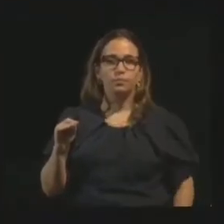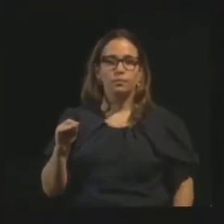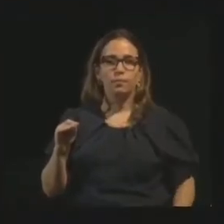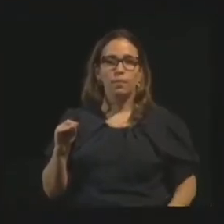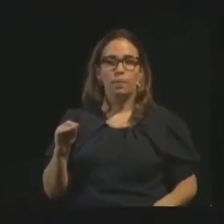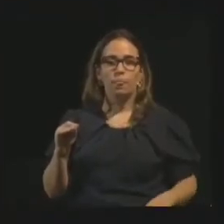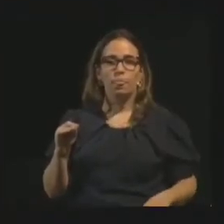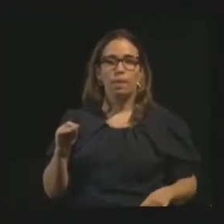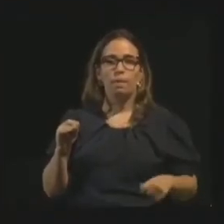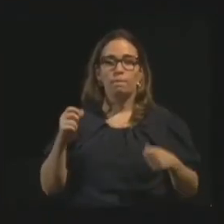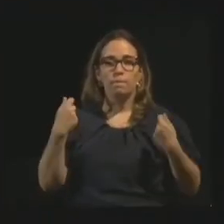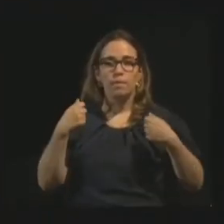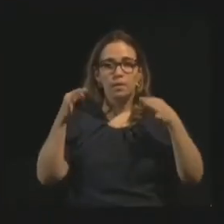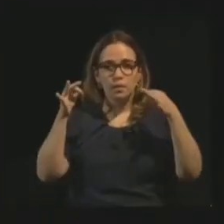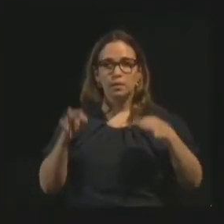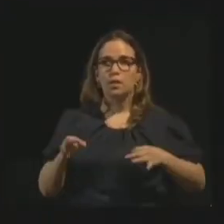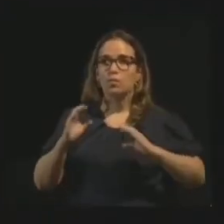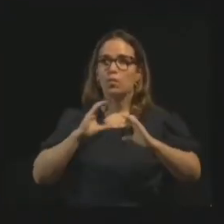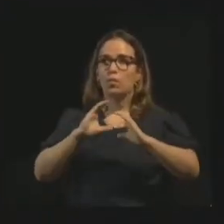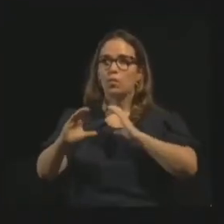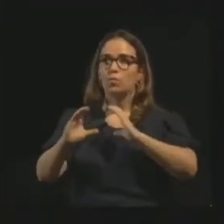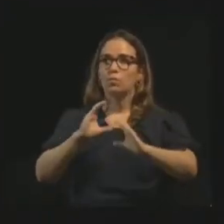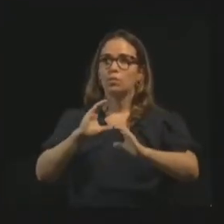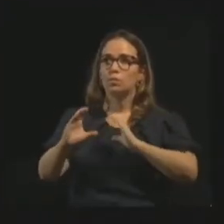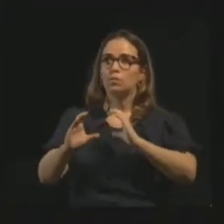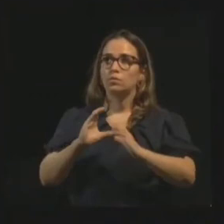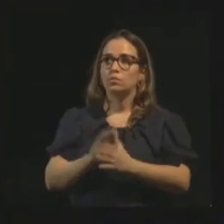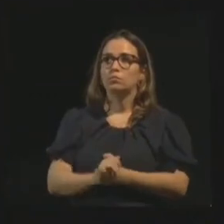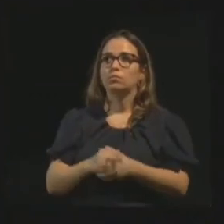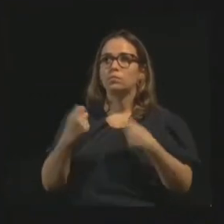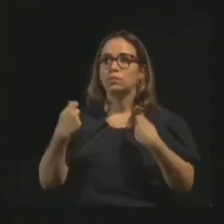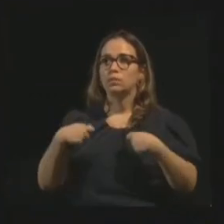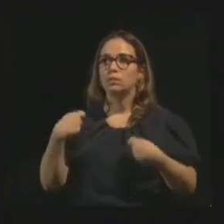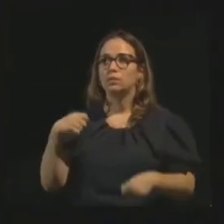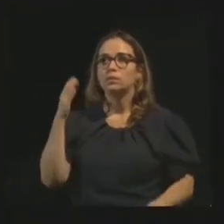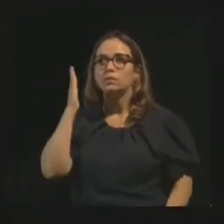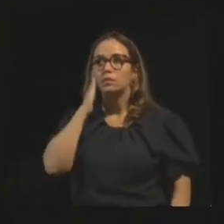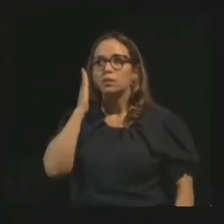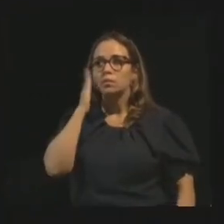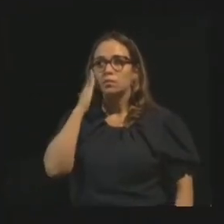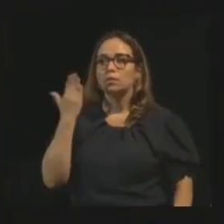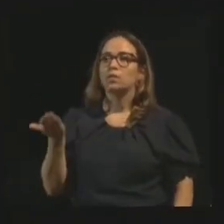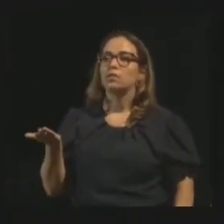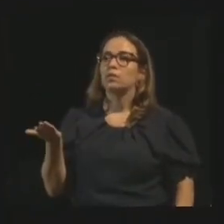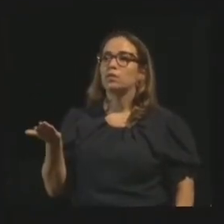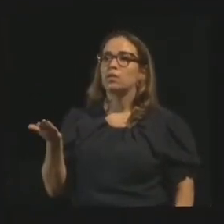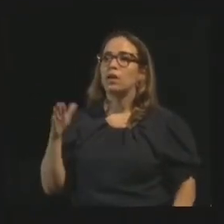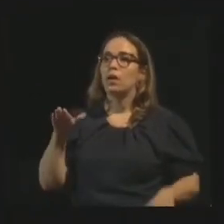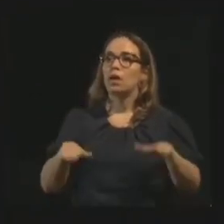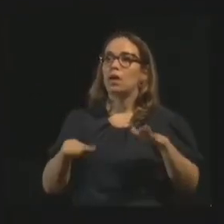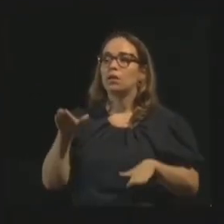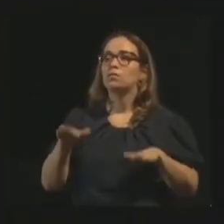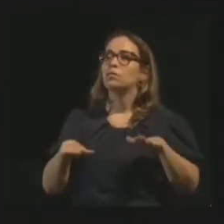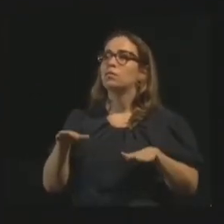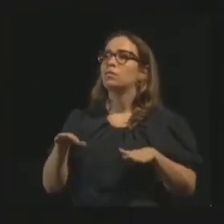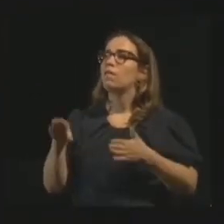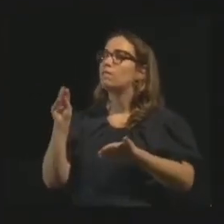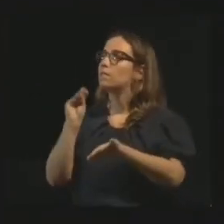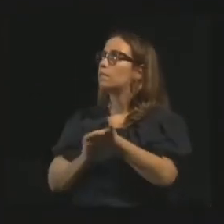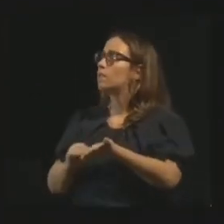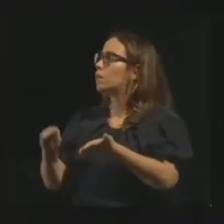mediúnicos adequadamente. Então, precisamos saber que, muitas vezes, vai ir com uma